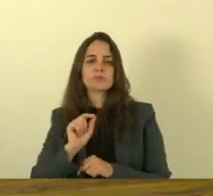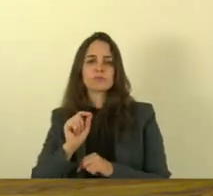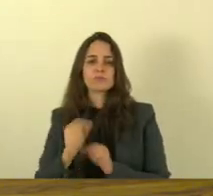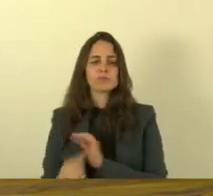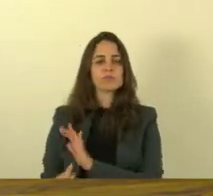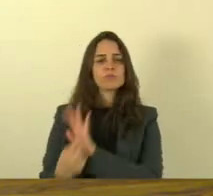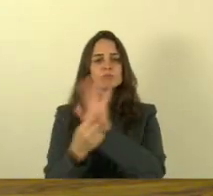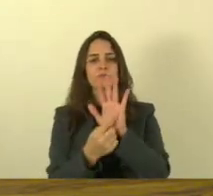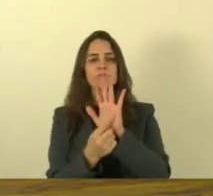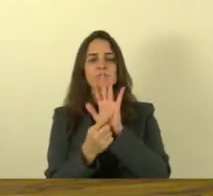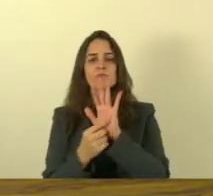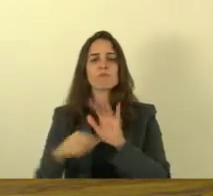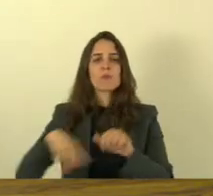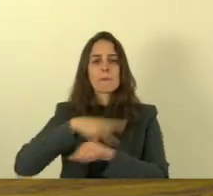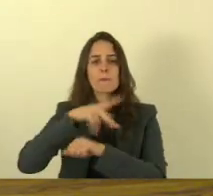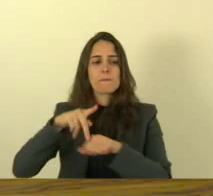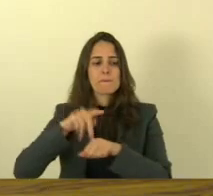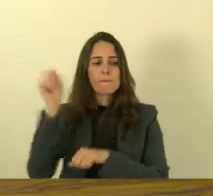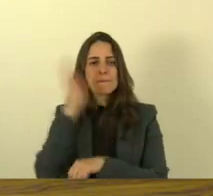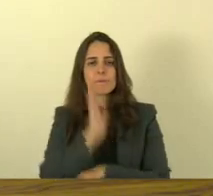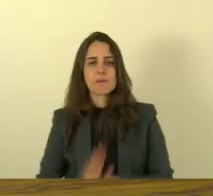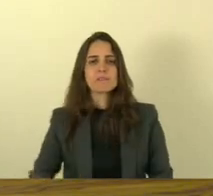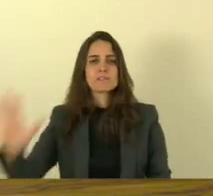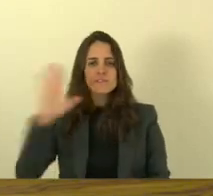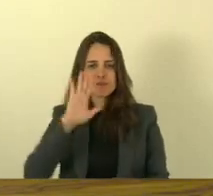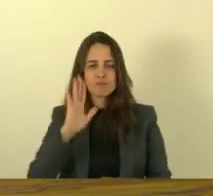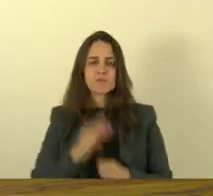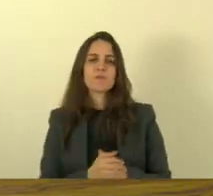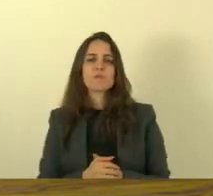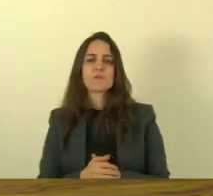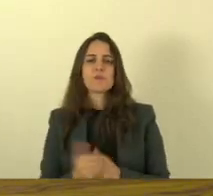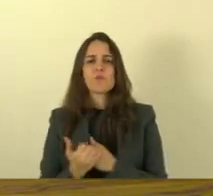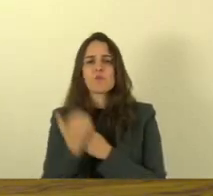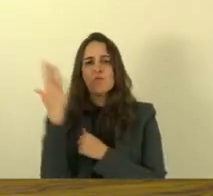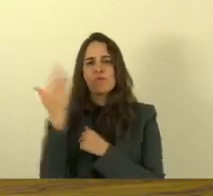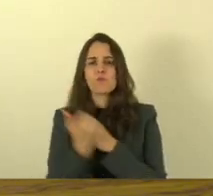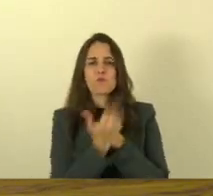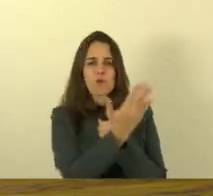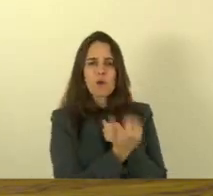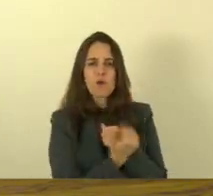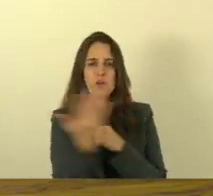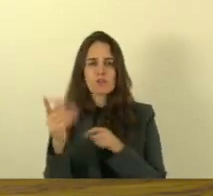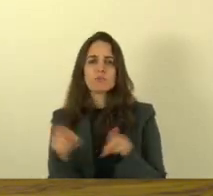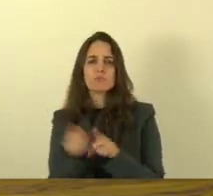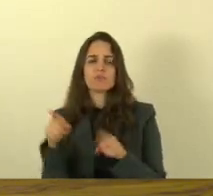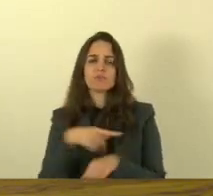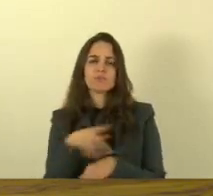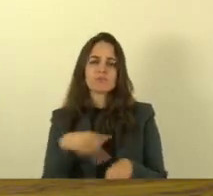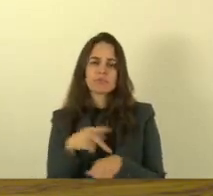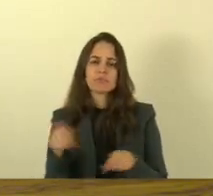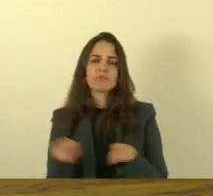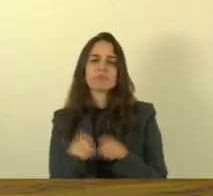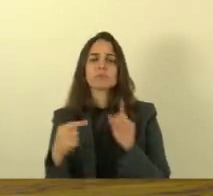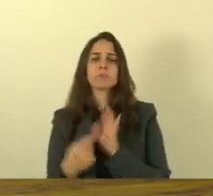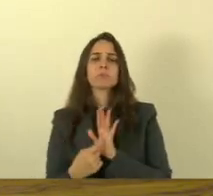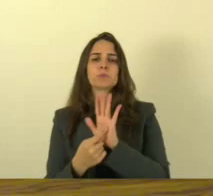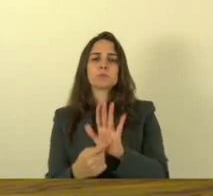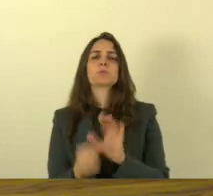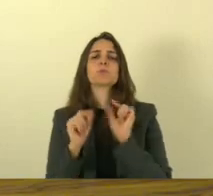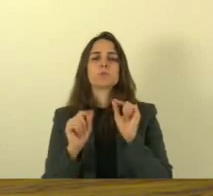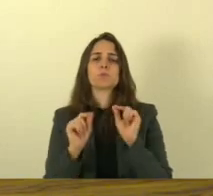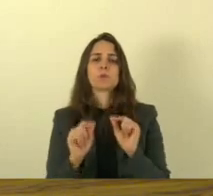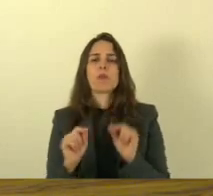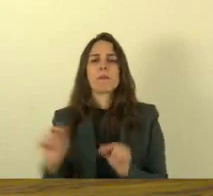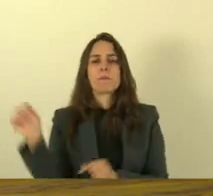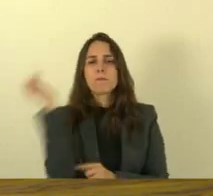a nível de país e foram para fora do nosso país mostrar o que o brasileiro